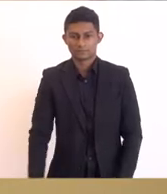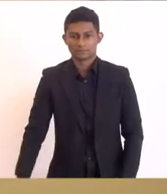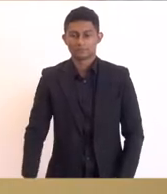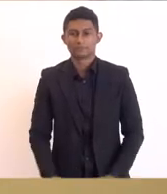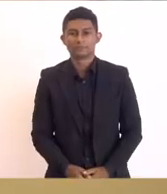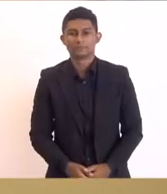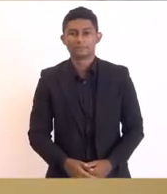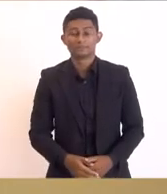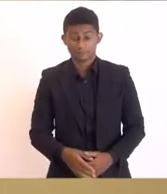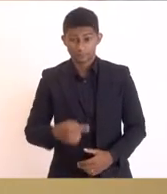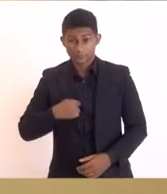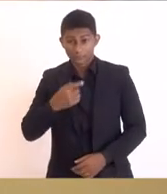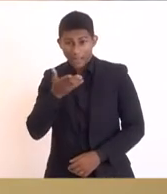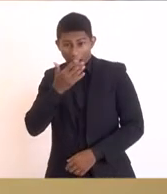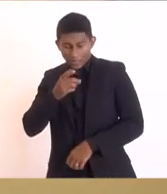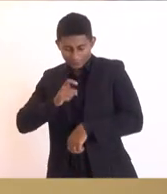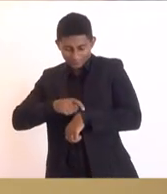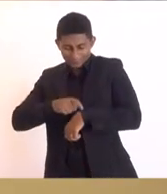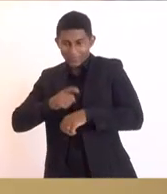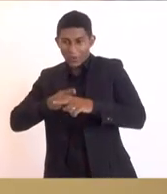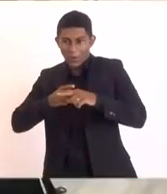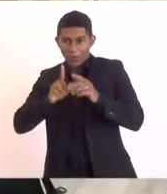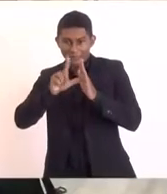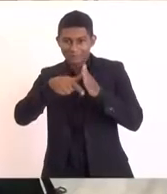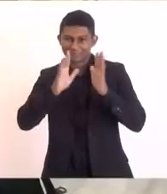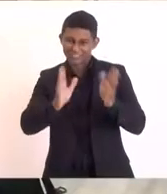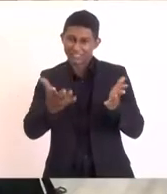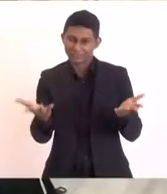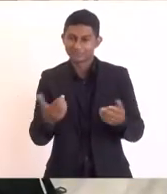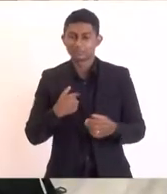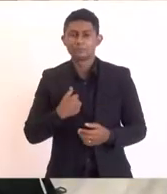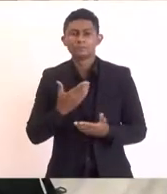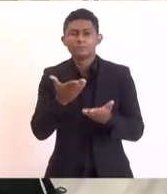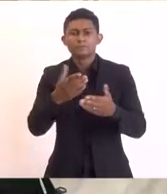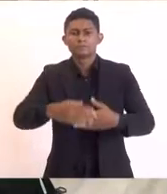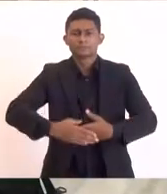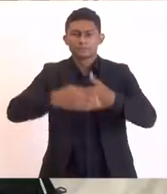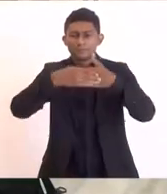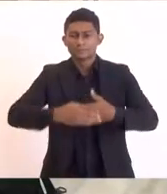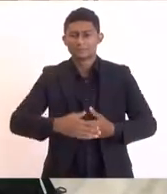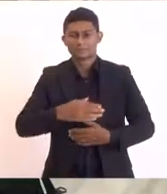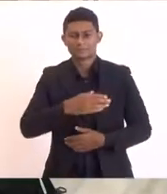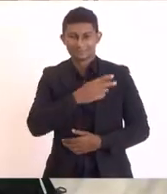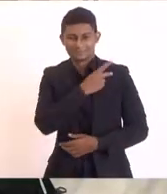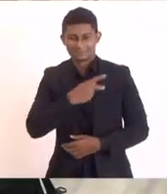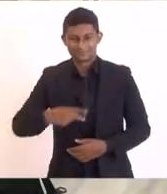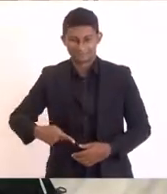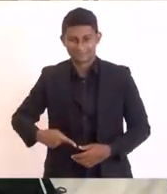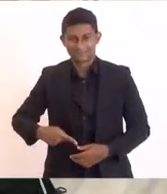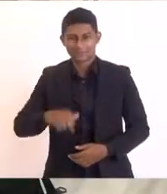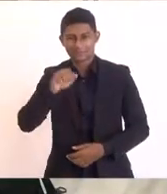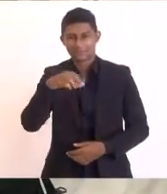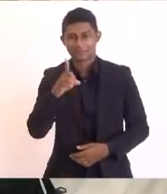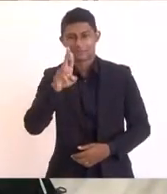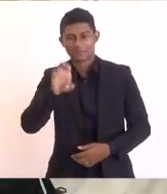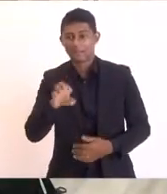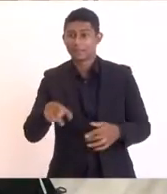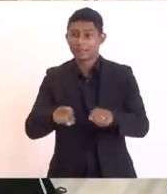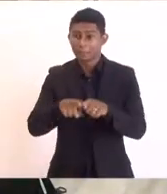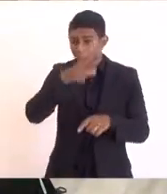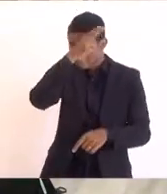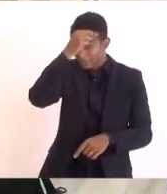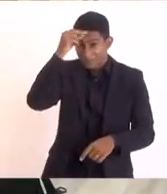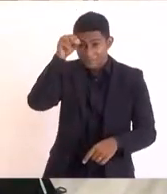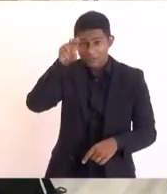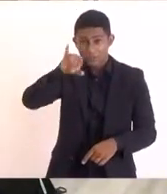adiantado da hora também saudar o presidente André Siriano saudar o querido amigo prefeito Zé Bonifácio ainda